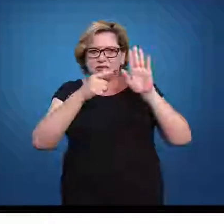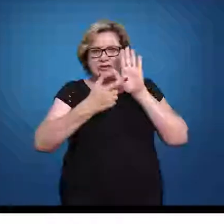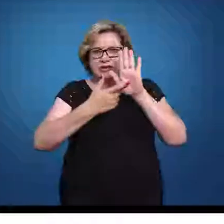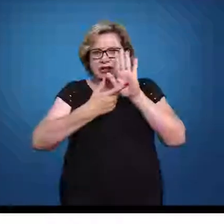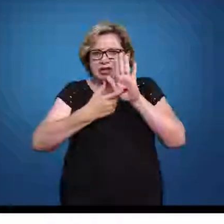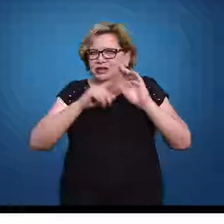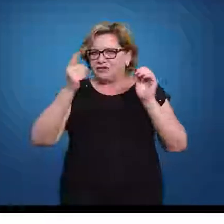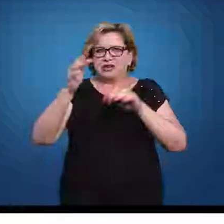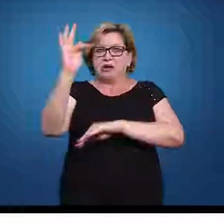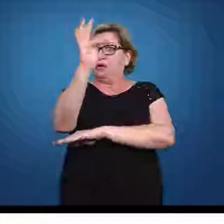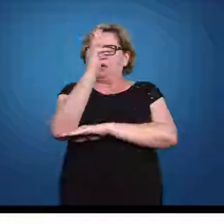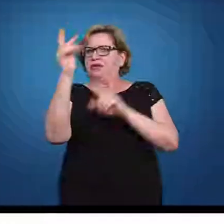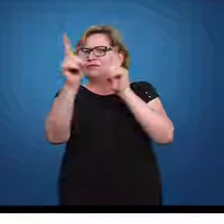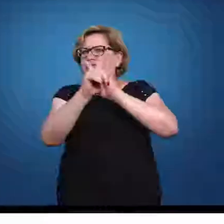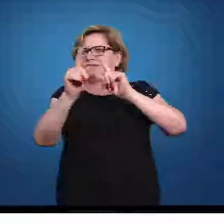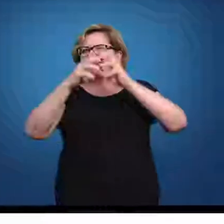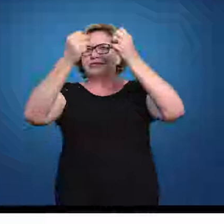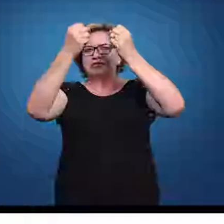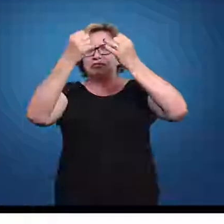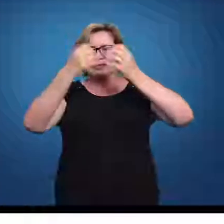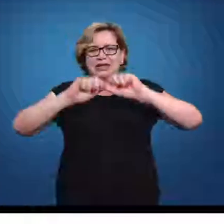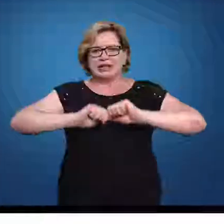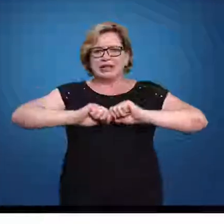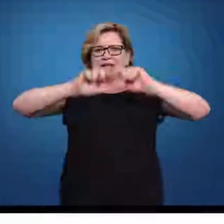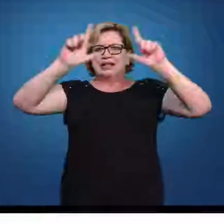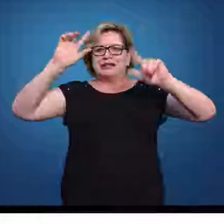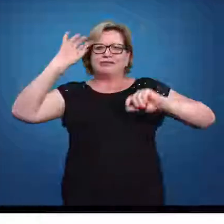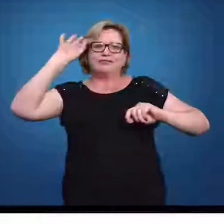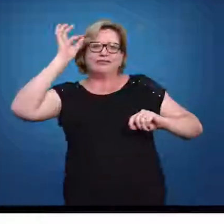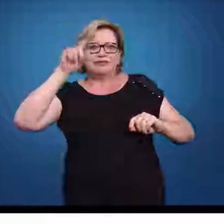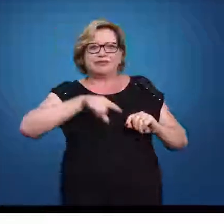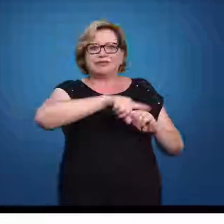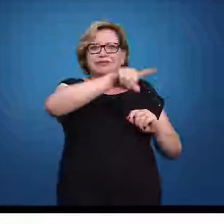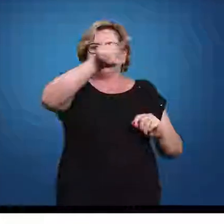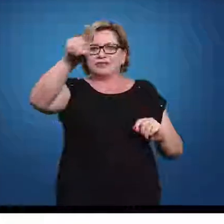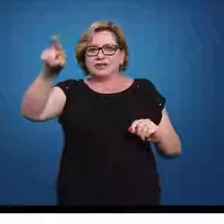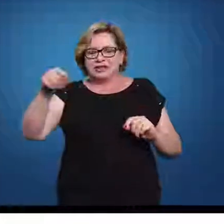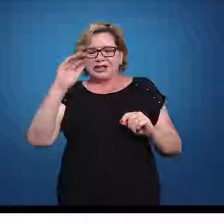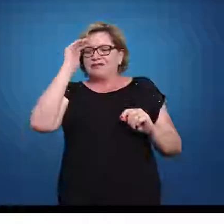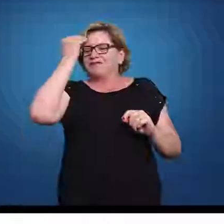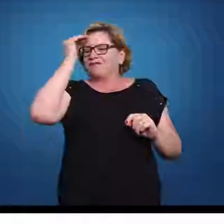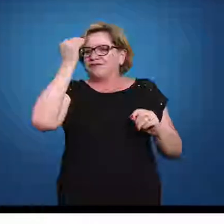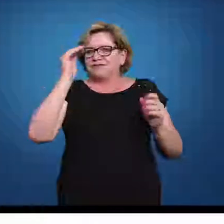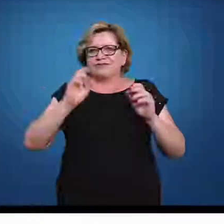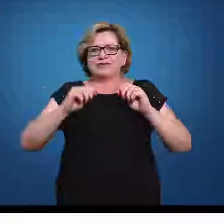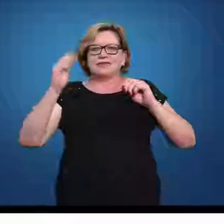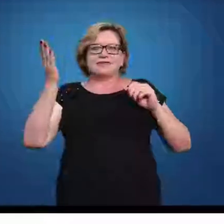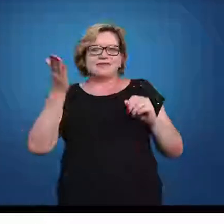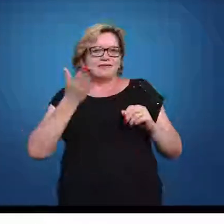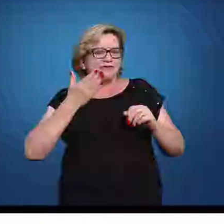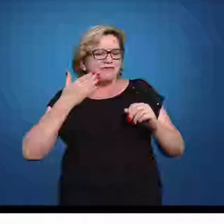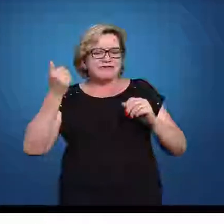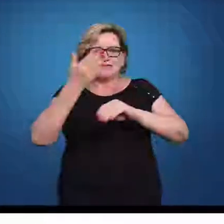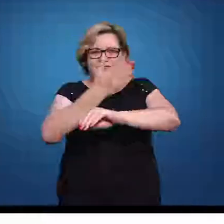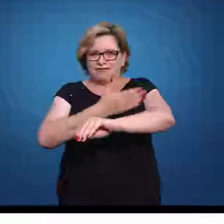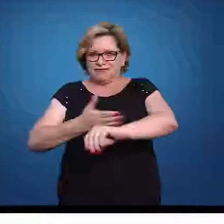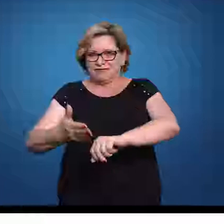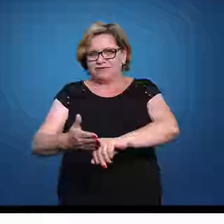não tão formal, para ser mais rápido e vocês peguem, eu entendo isso de maneira mais prática.